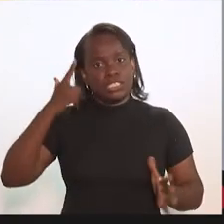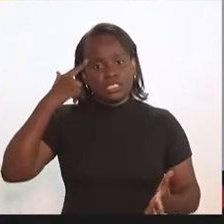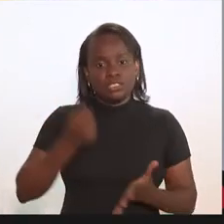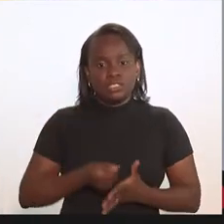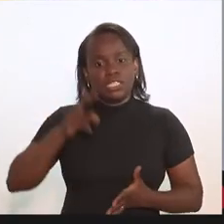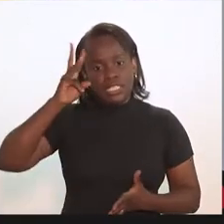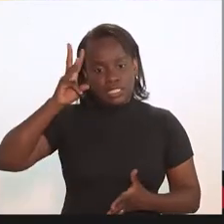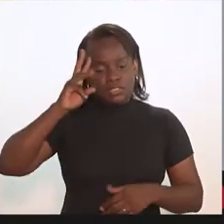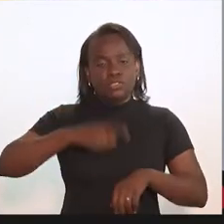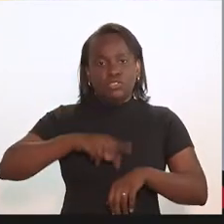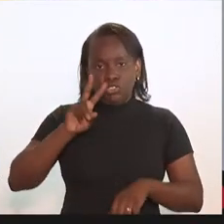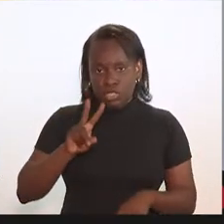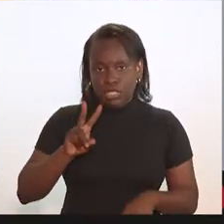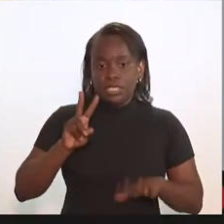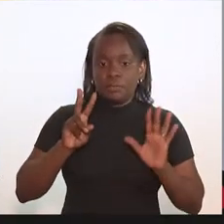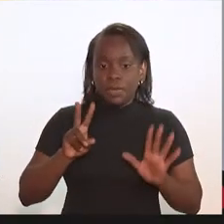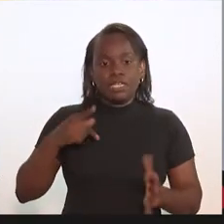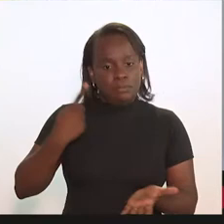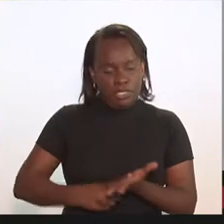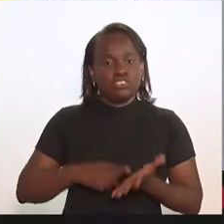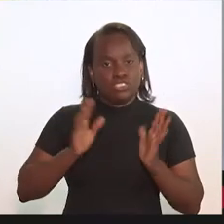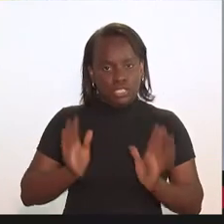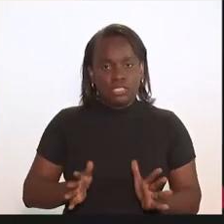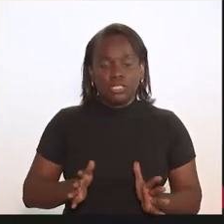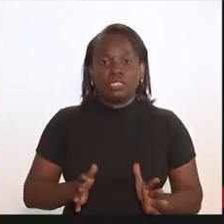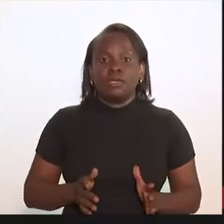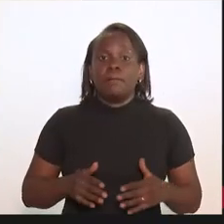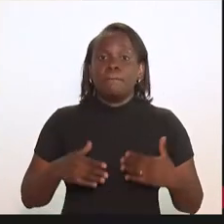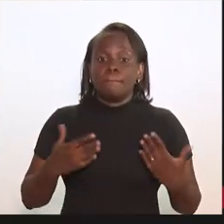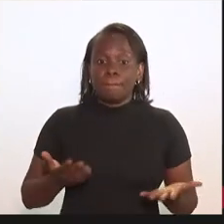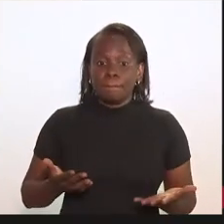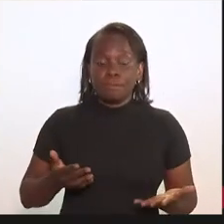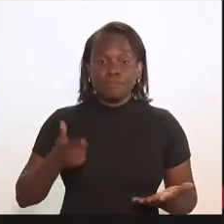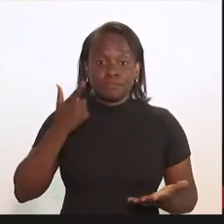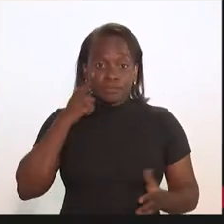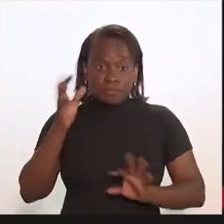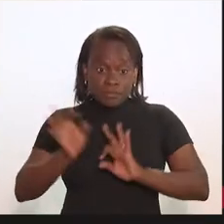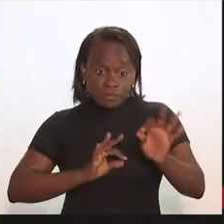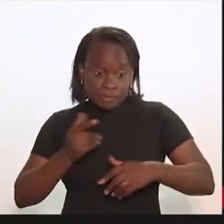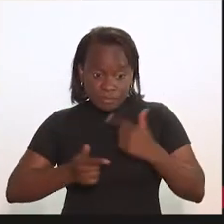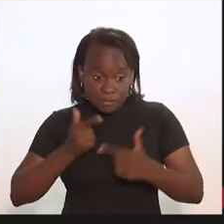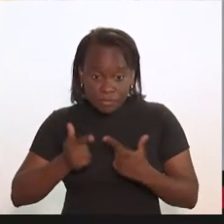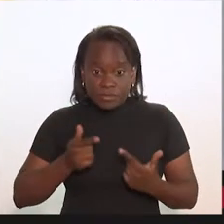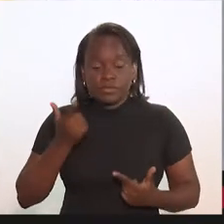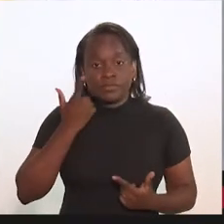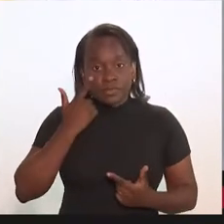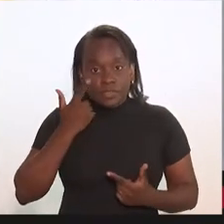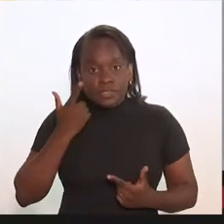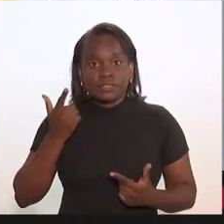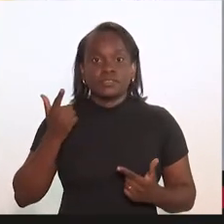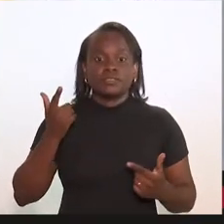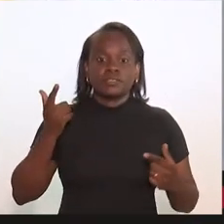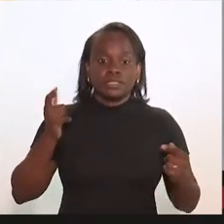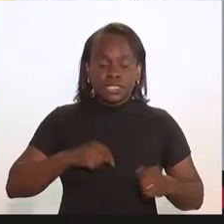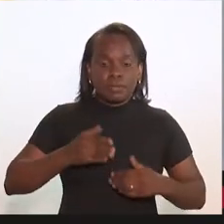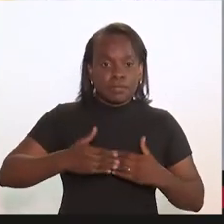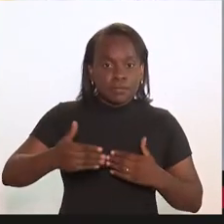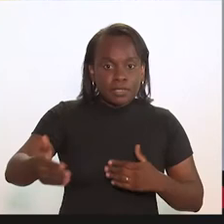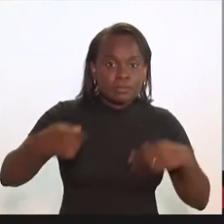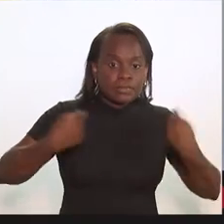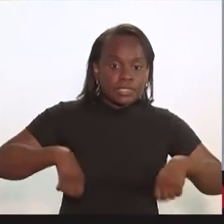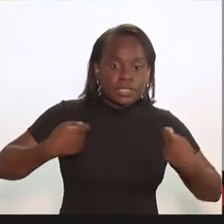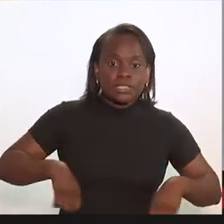que a já está definindo que é terça-feira, 14 horas. Acho que já está bacana. E aí, diante do plano de trabalho, a gente vai ver a